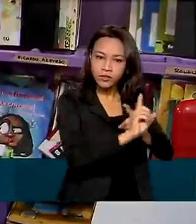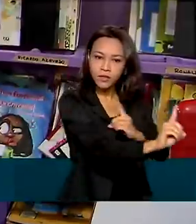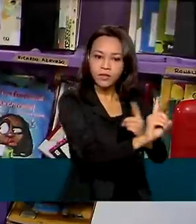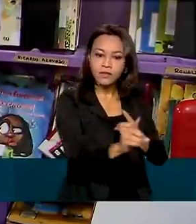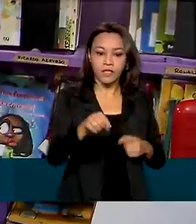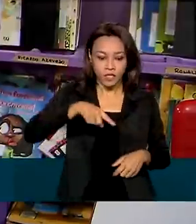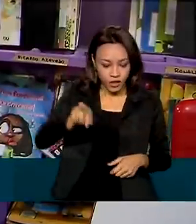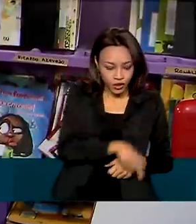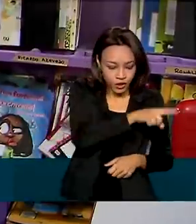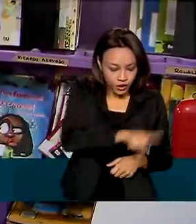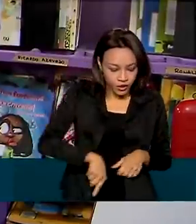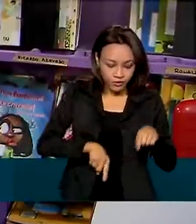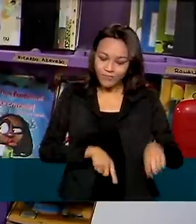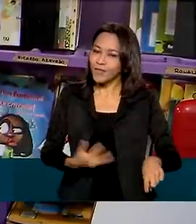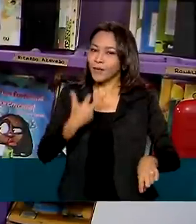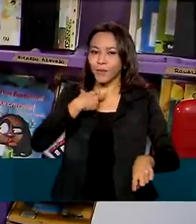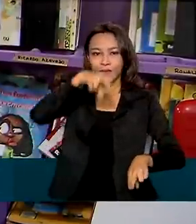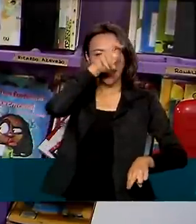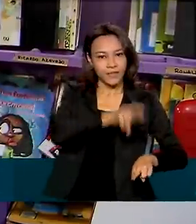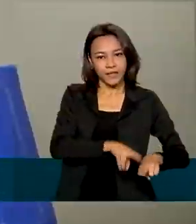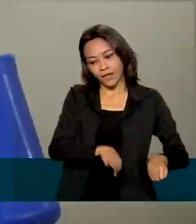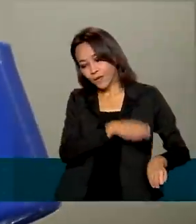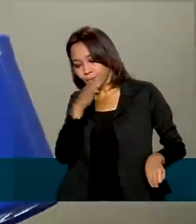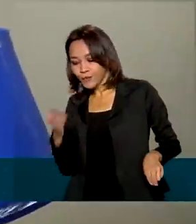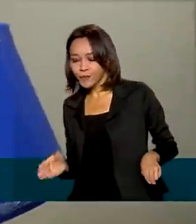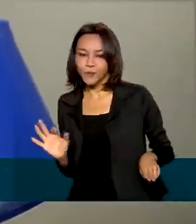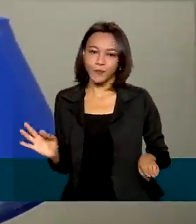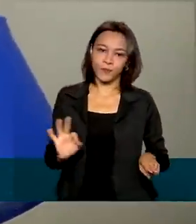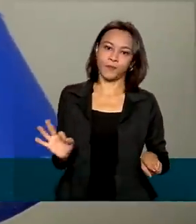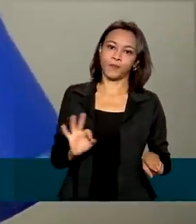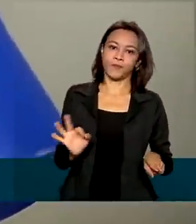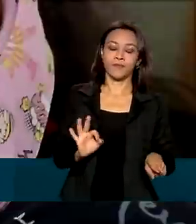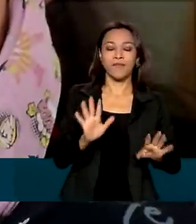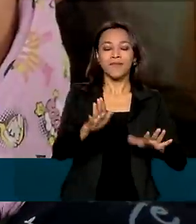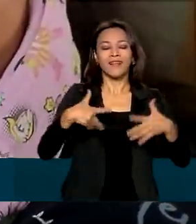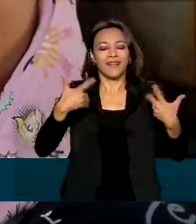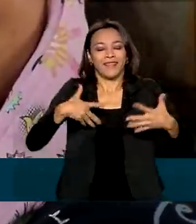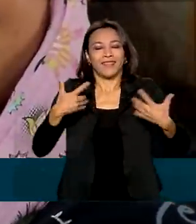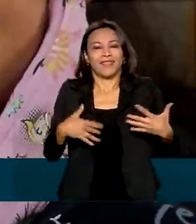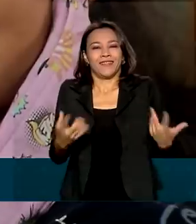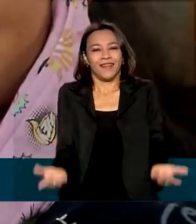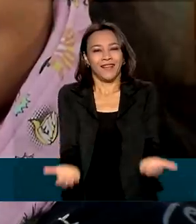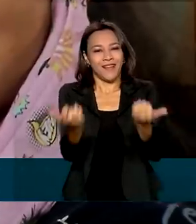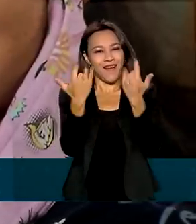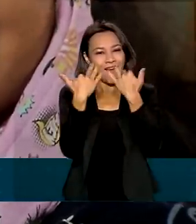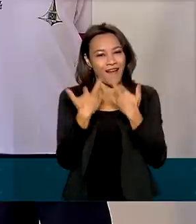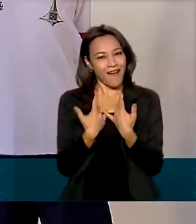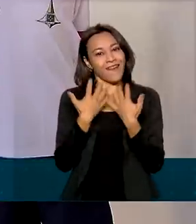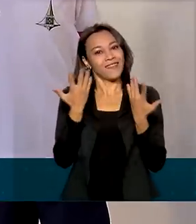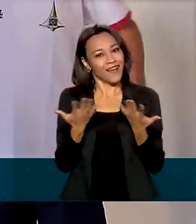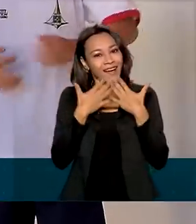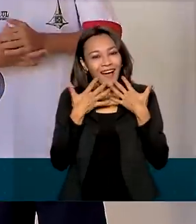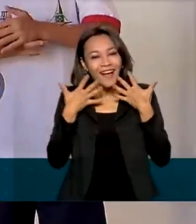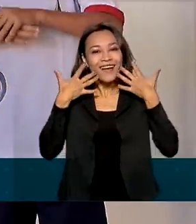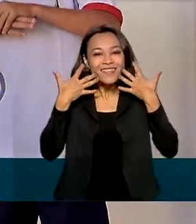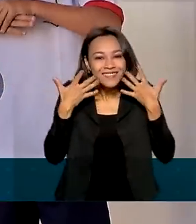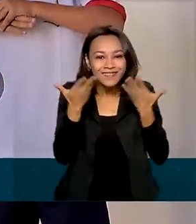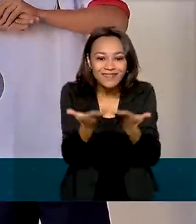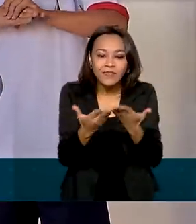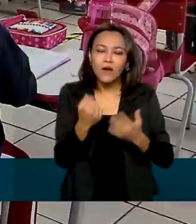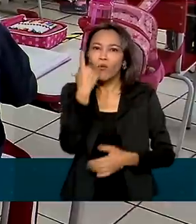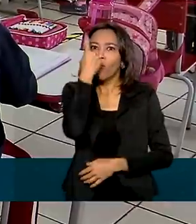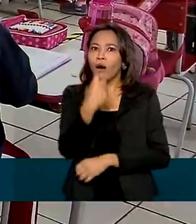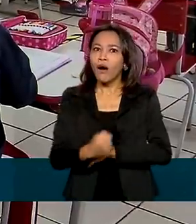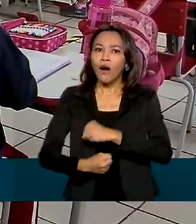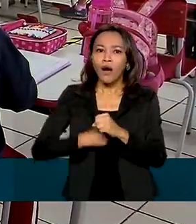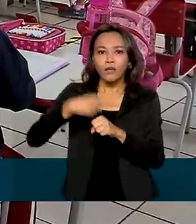vermelho proíbe sentar lado a lado. Mas a alegria do retorno faz parte da decoração. Depois de um ano e meio em